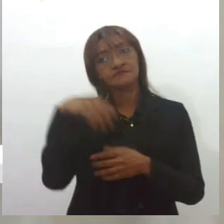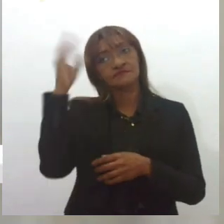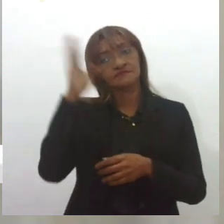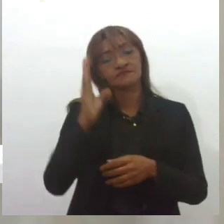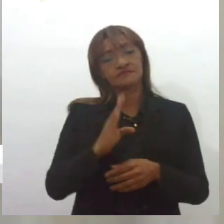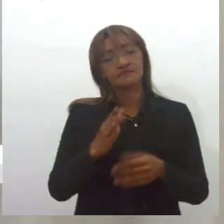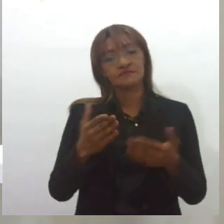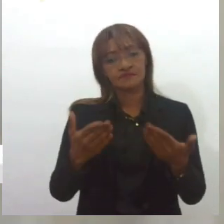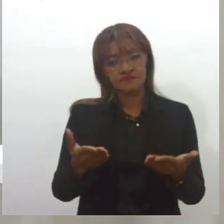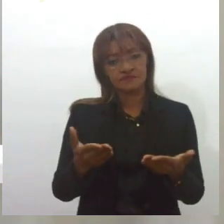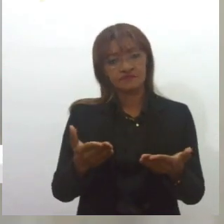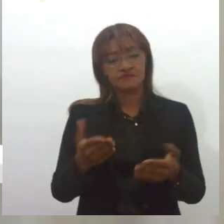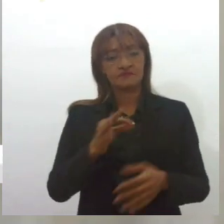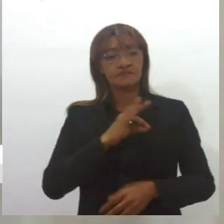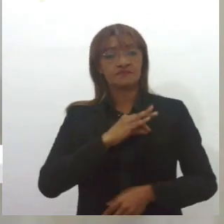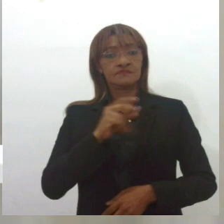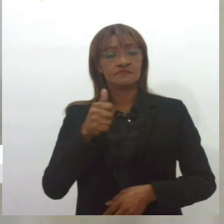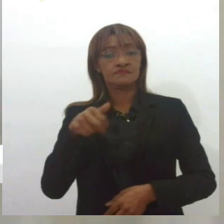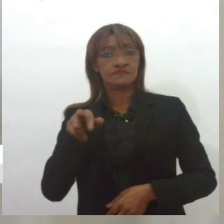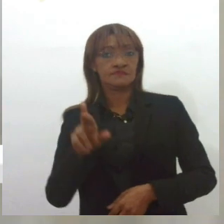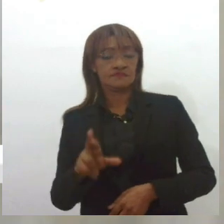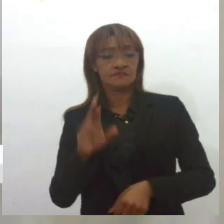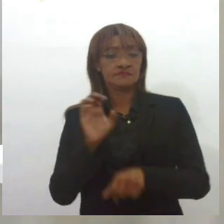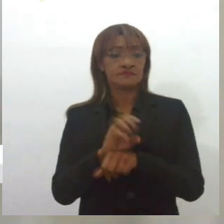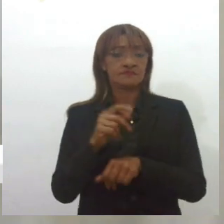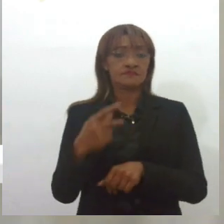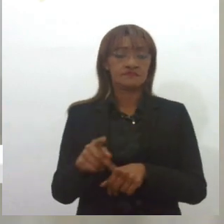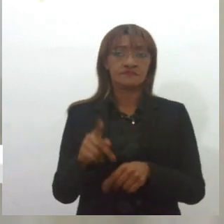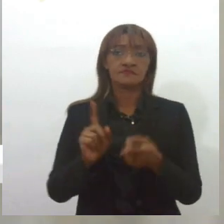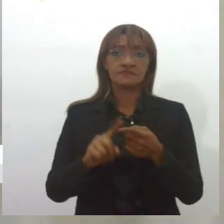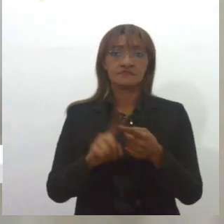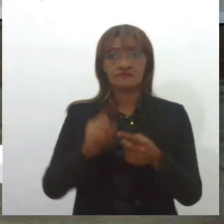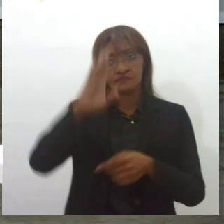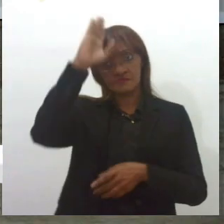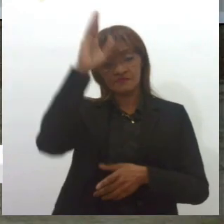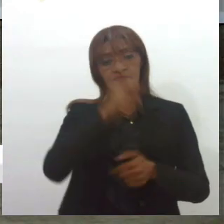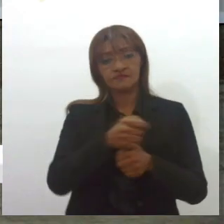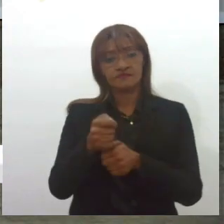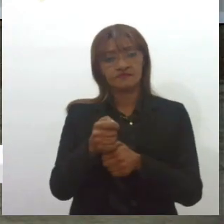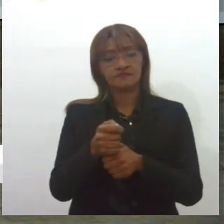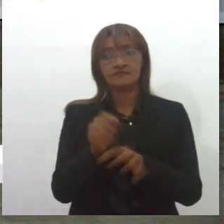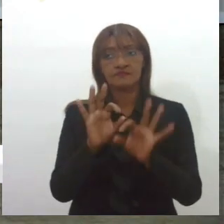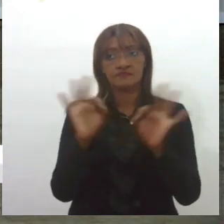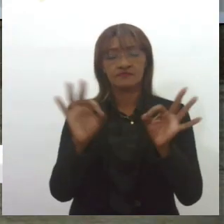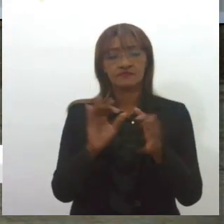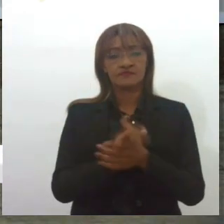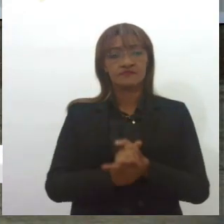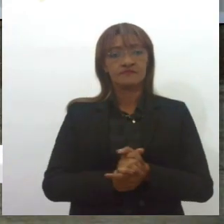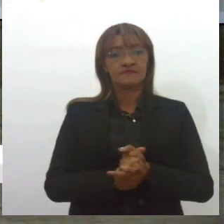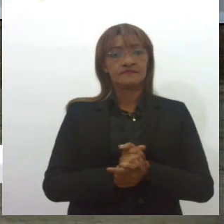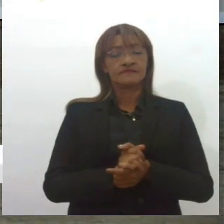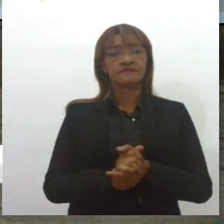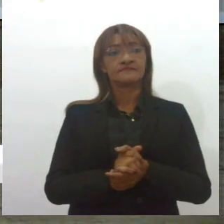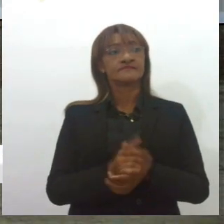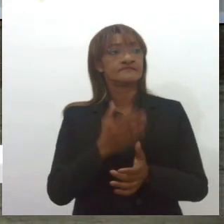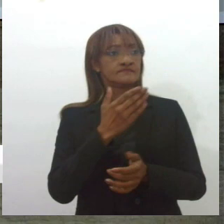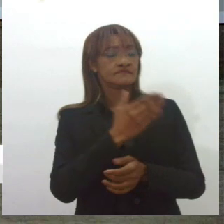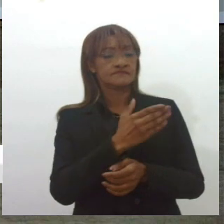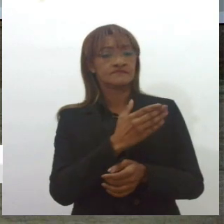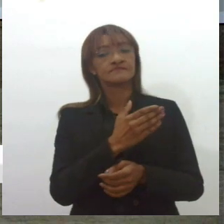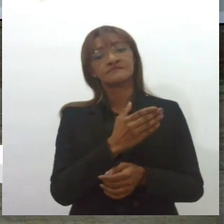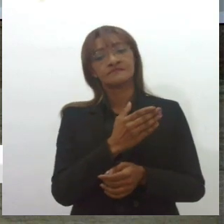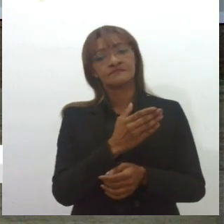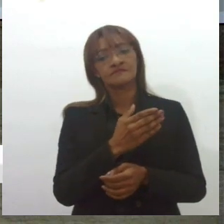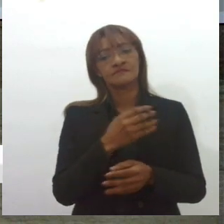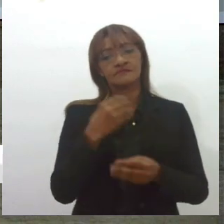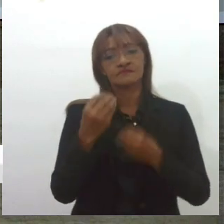que no caso é a Polícia Militar Estadual e o Bombeiro Militar. Ótimo. E você, Jeane, o é traz aí em